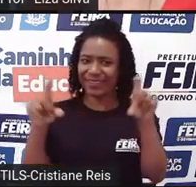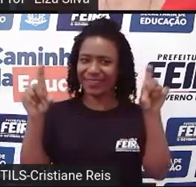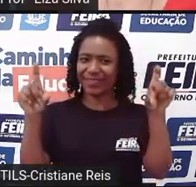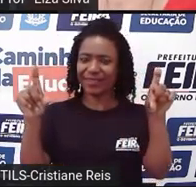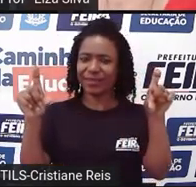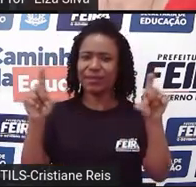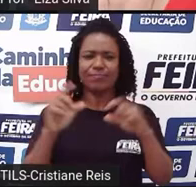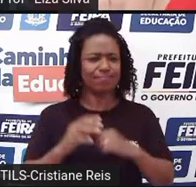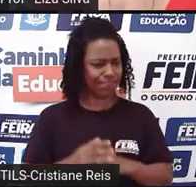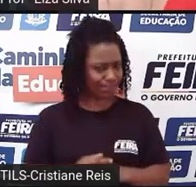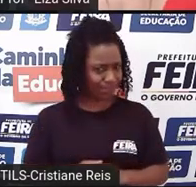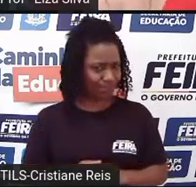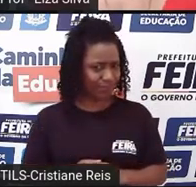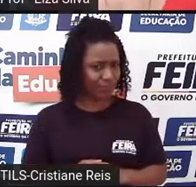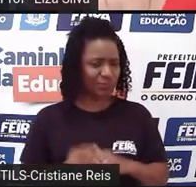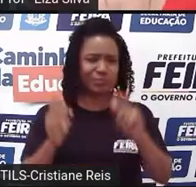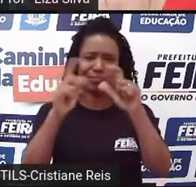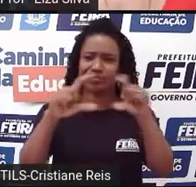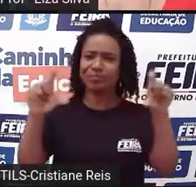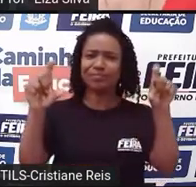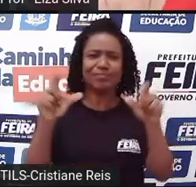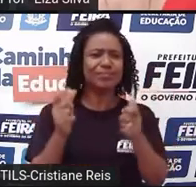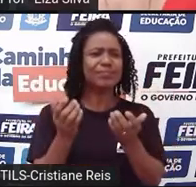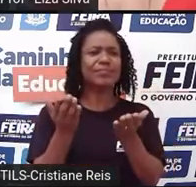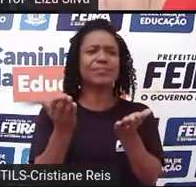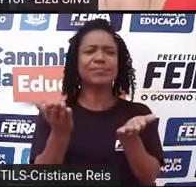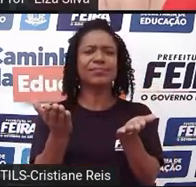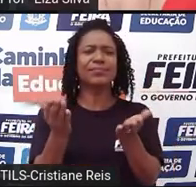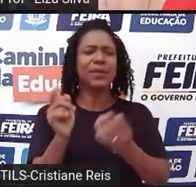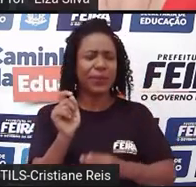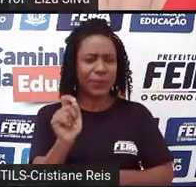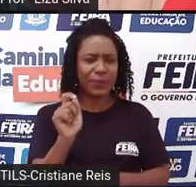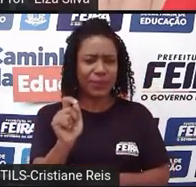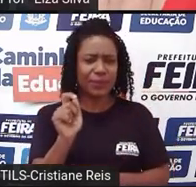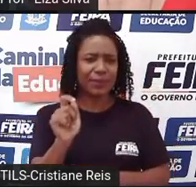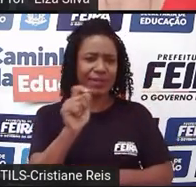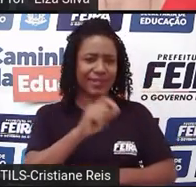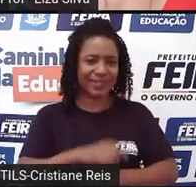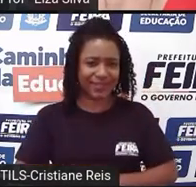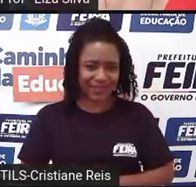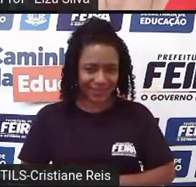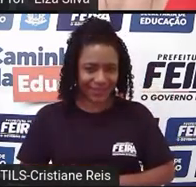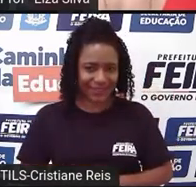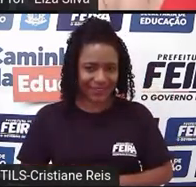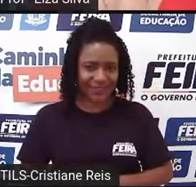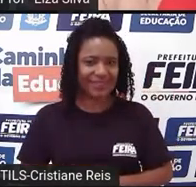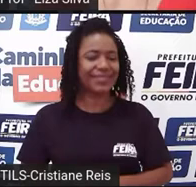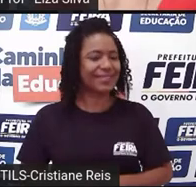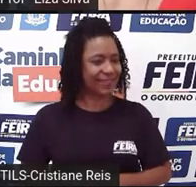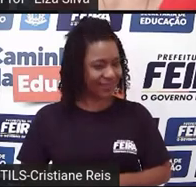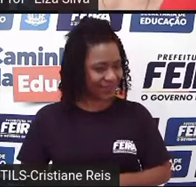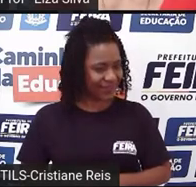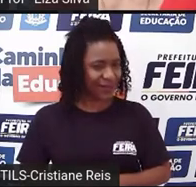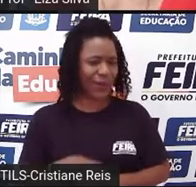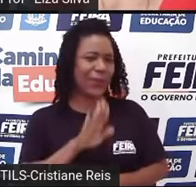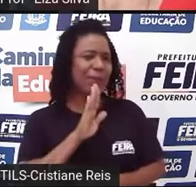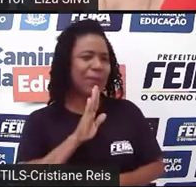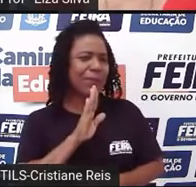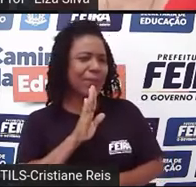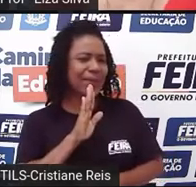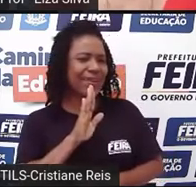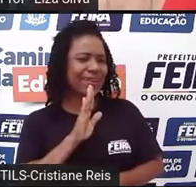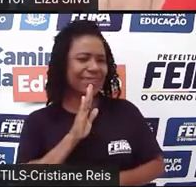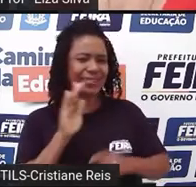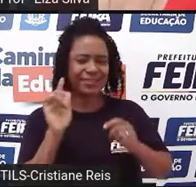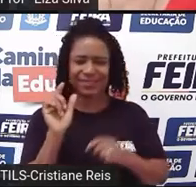expressão que eu estou espelhando aqui no slide? O Once Upon a Time. Vocês já viram ou